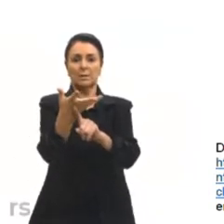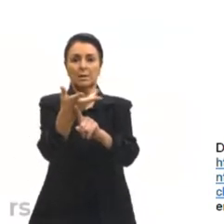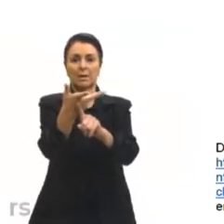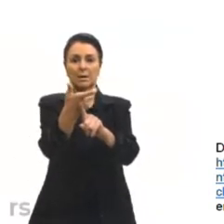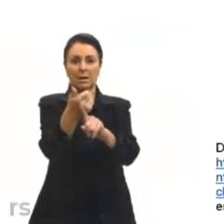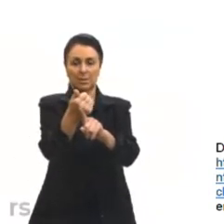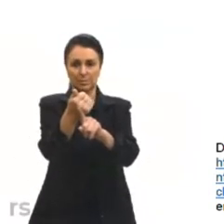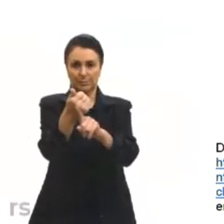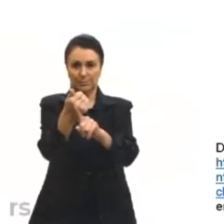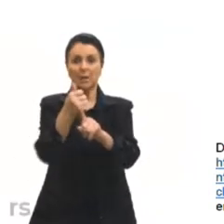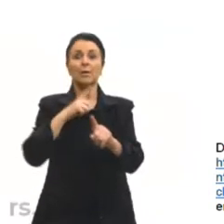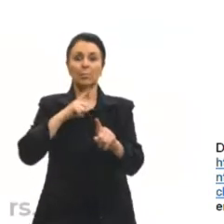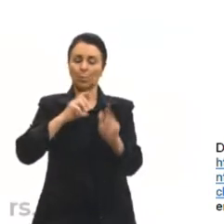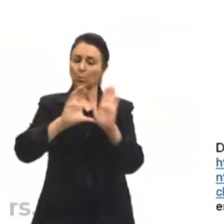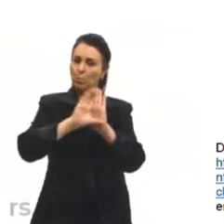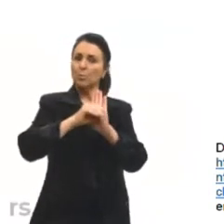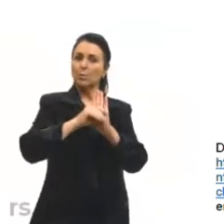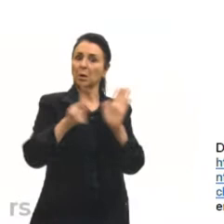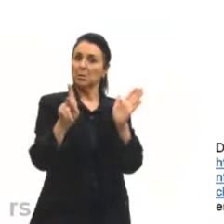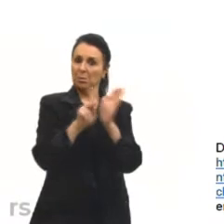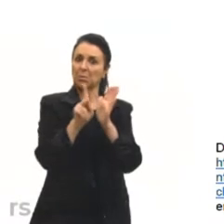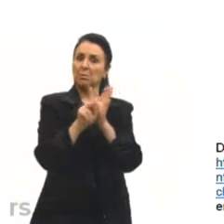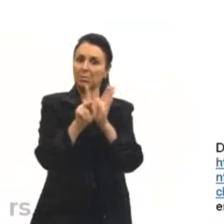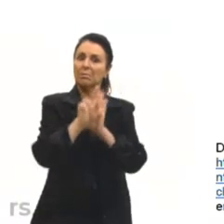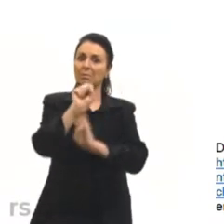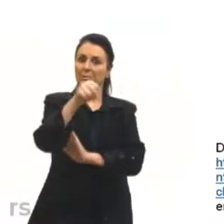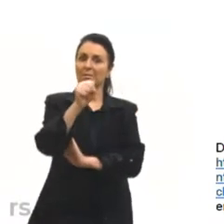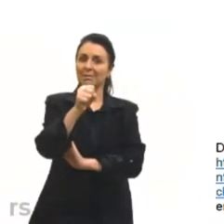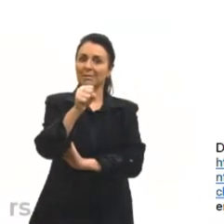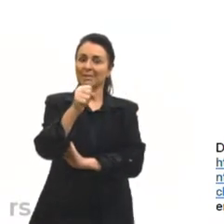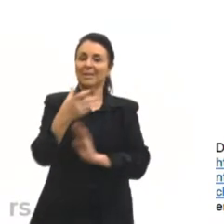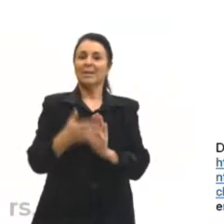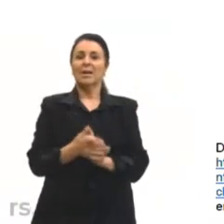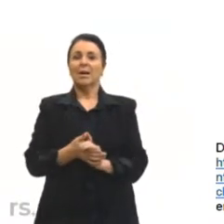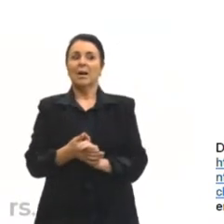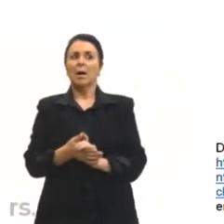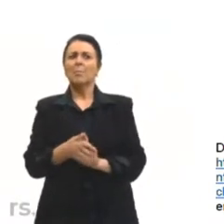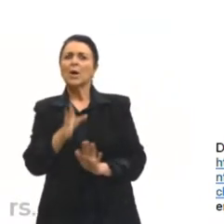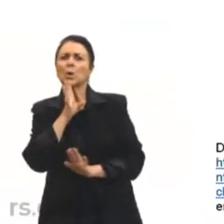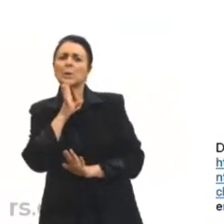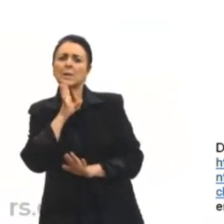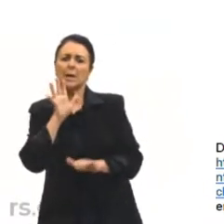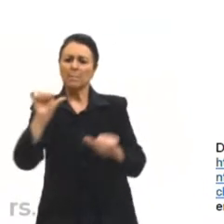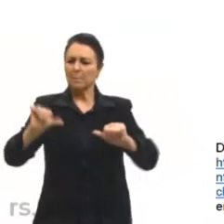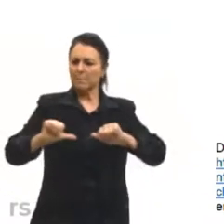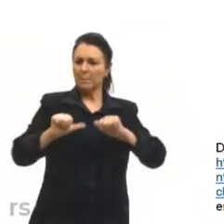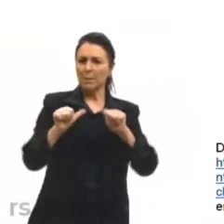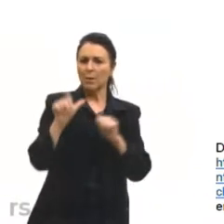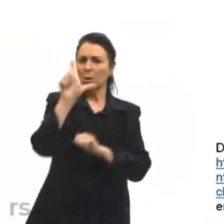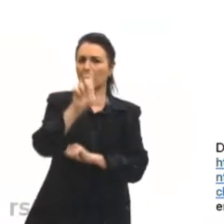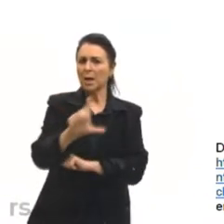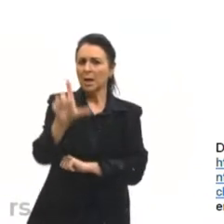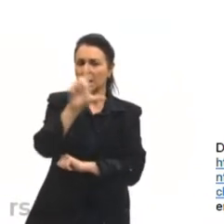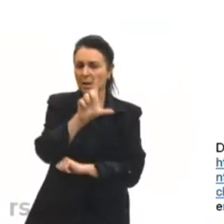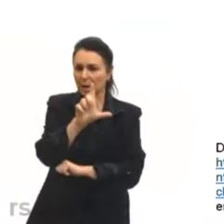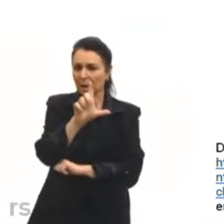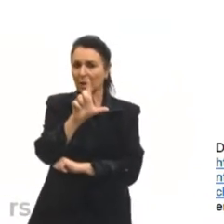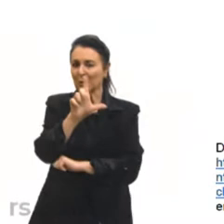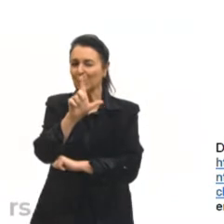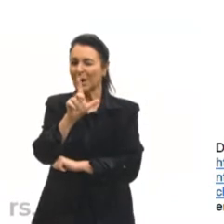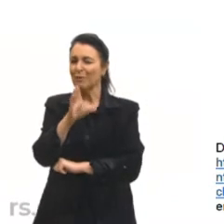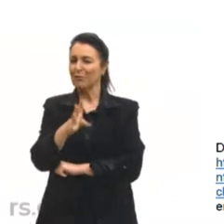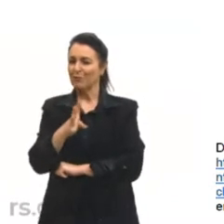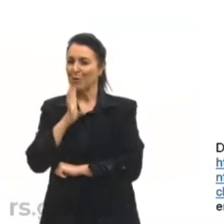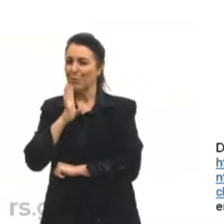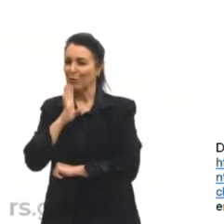conceituadas e colocadas. Para a gente chegar na literatura, quero antes fazer com vocês o percurso de quais